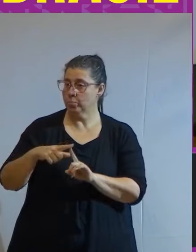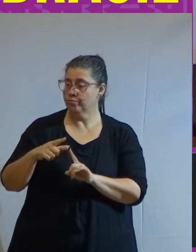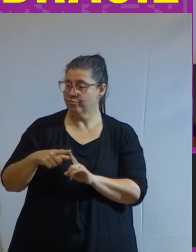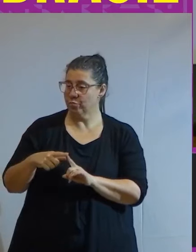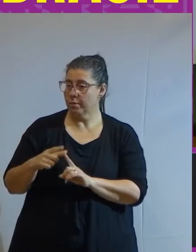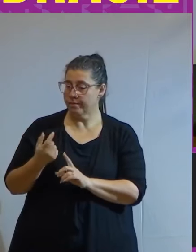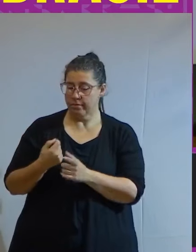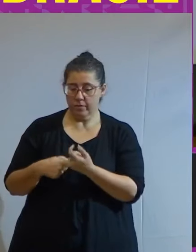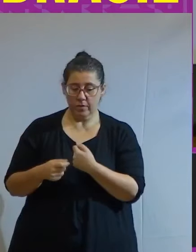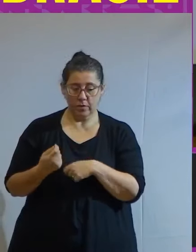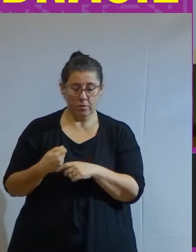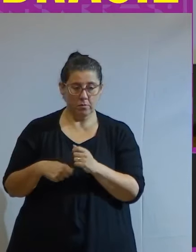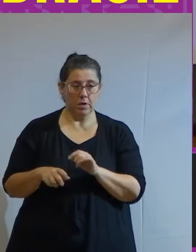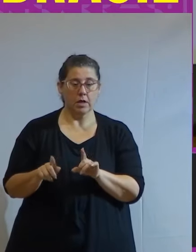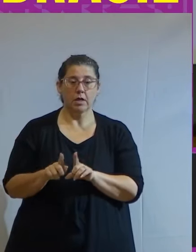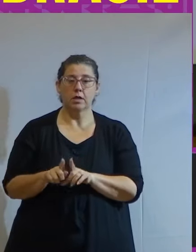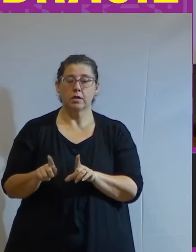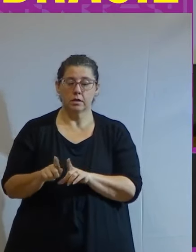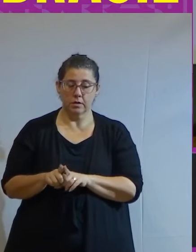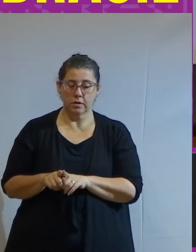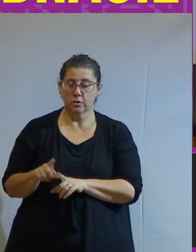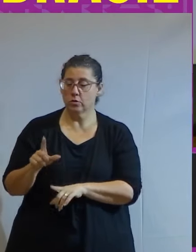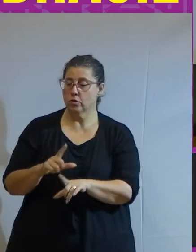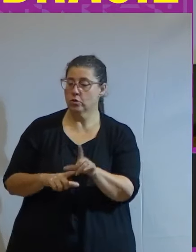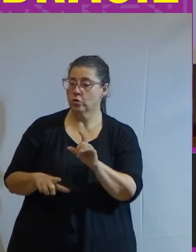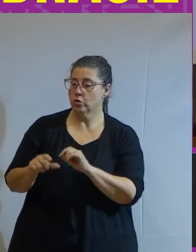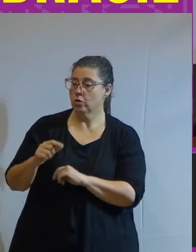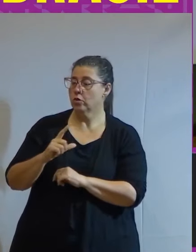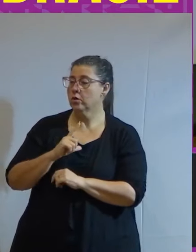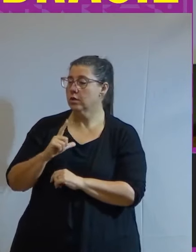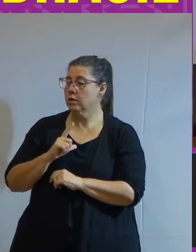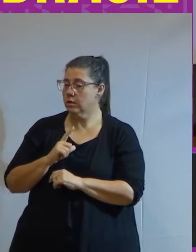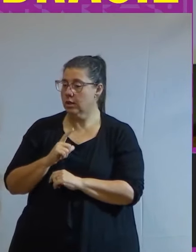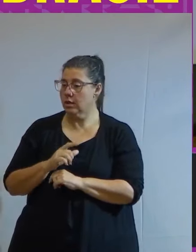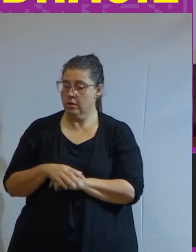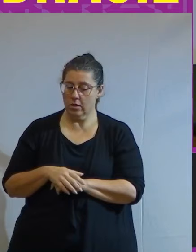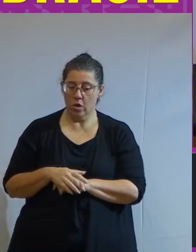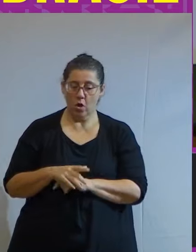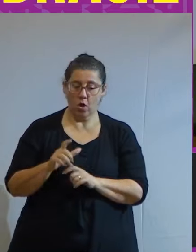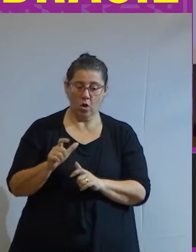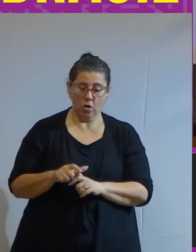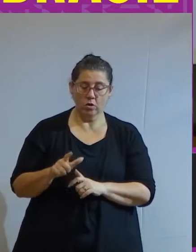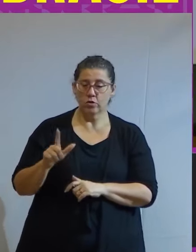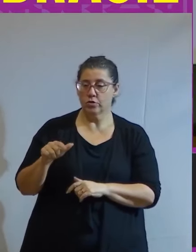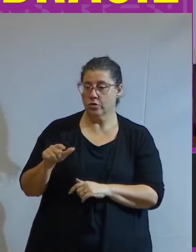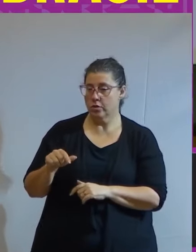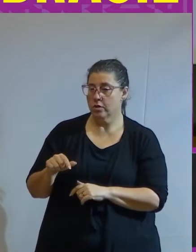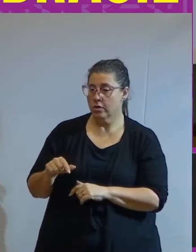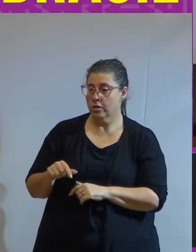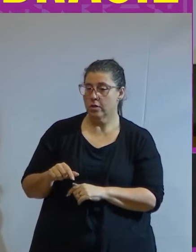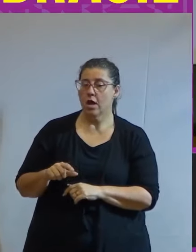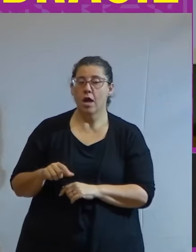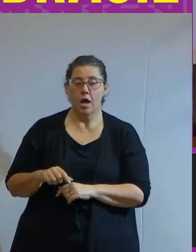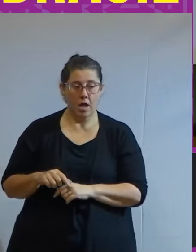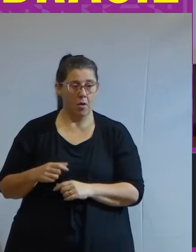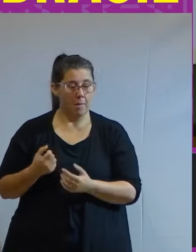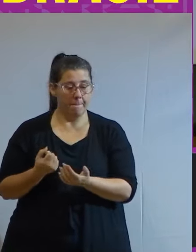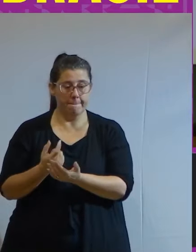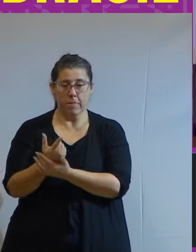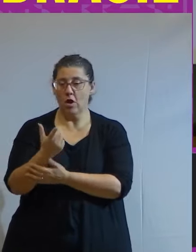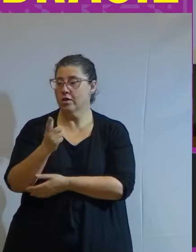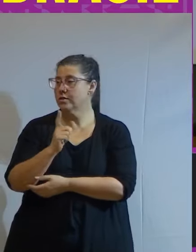mercado de opções que existe no mercado financeiro onde é praticamente o site de aposta que existe